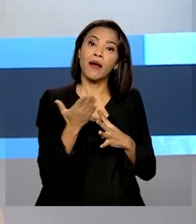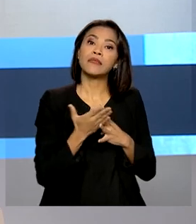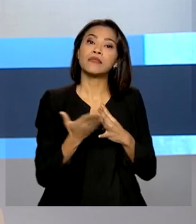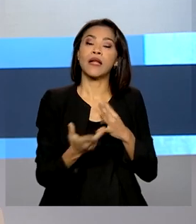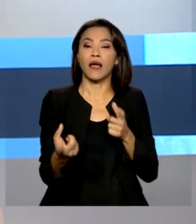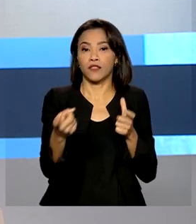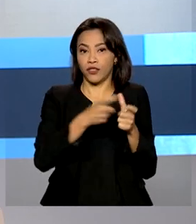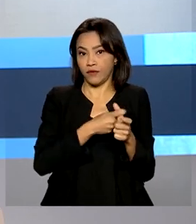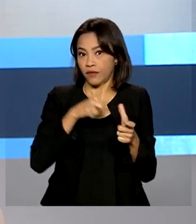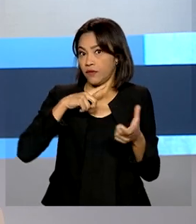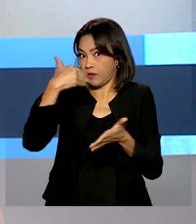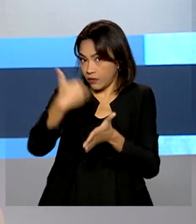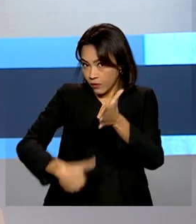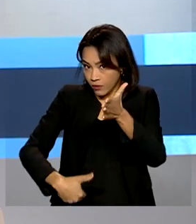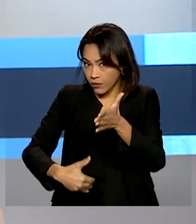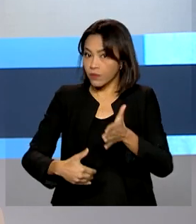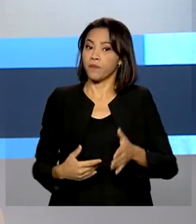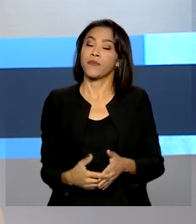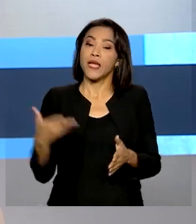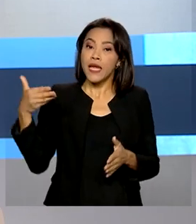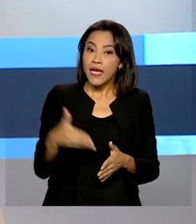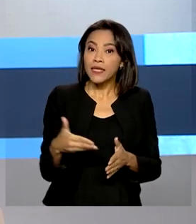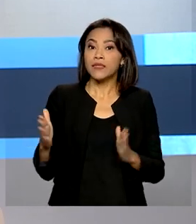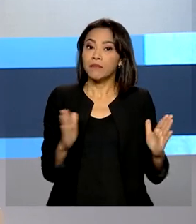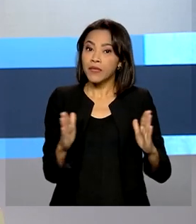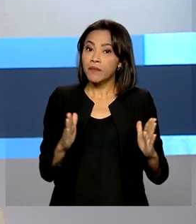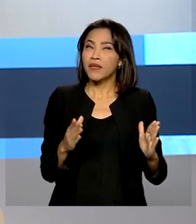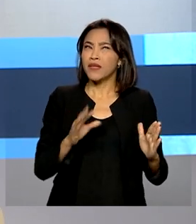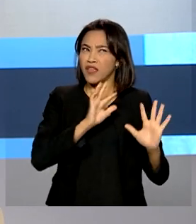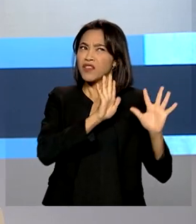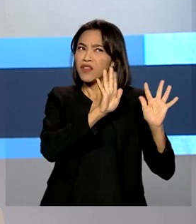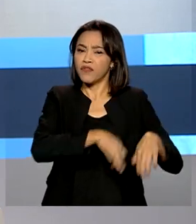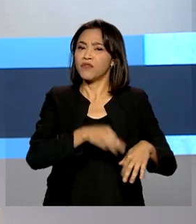dívidas com descontos. Inicialmente, esse prazo acabaria no dia 31 de maio.